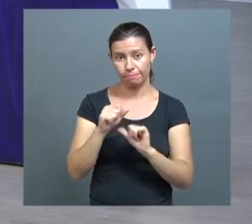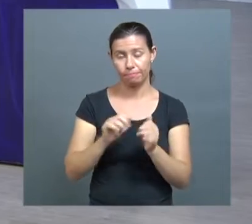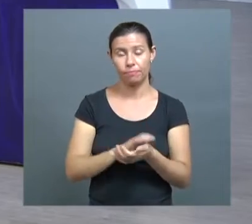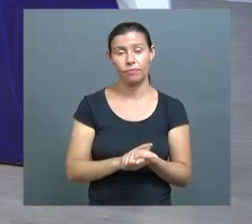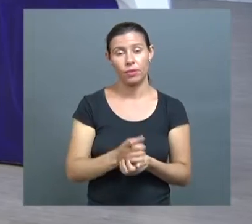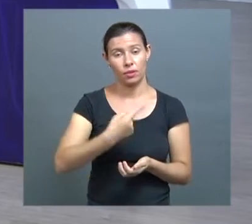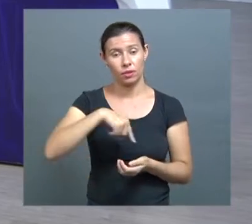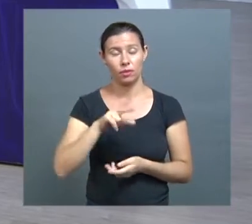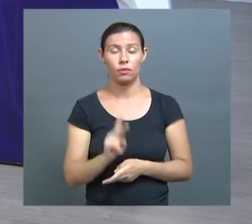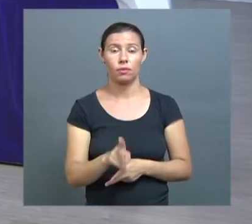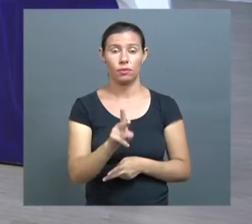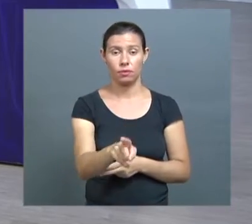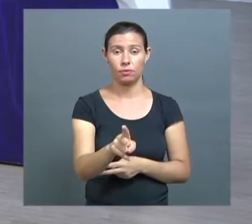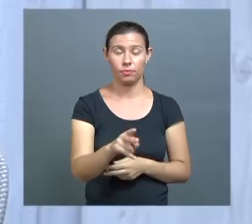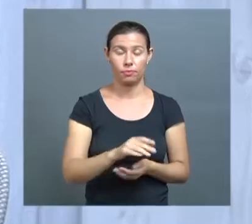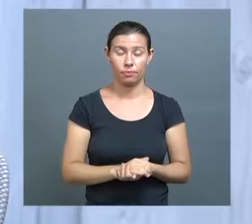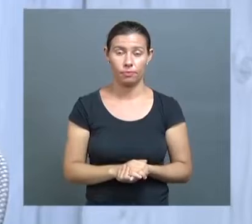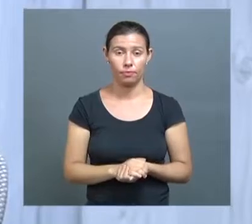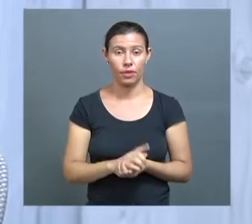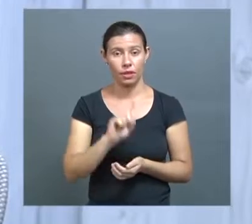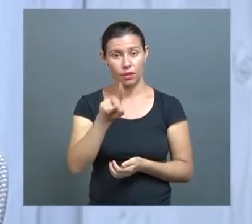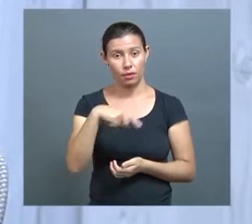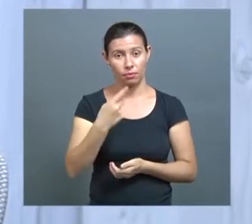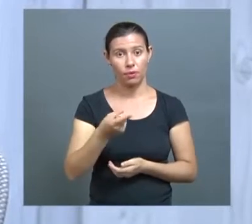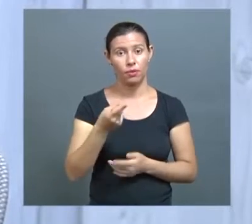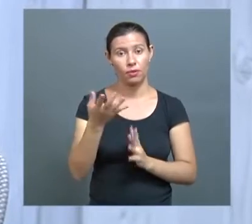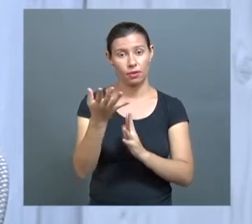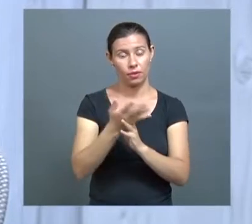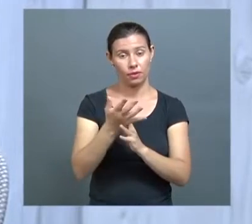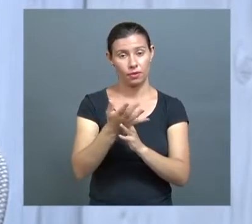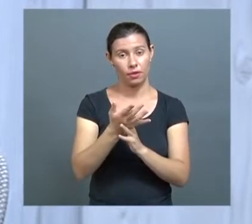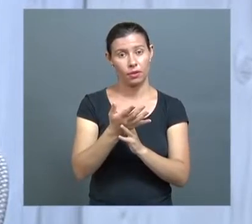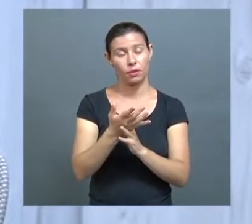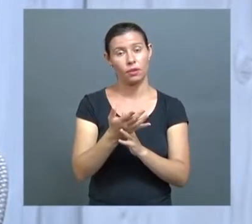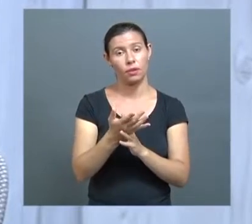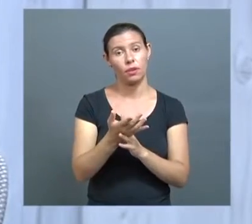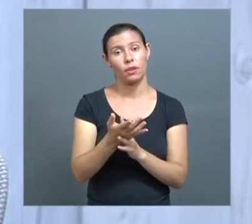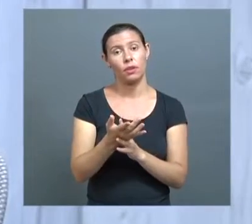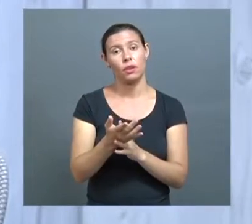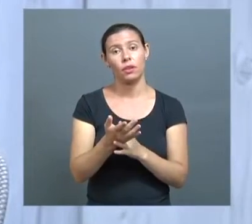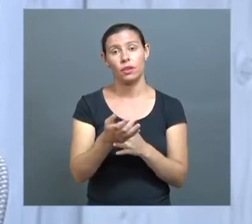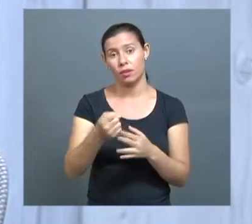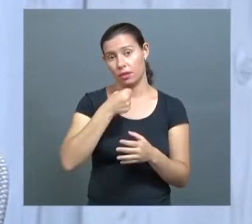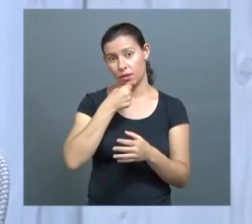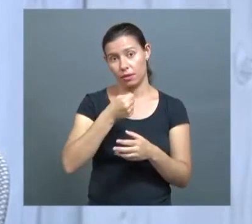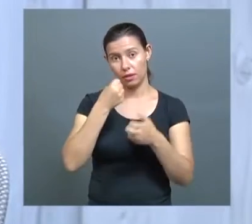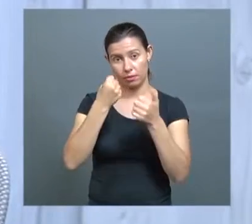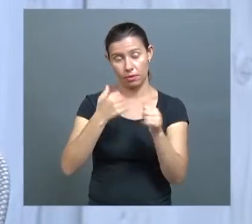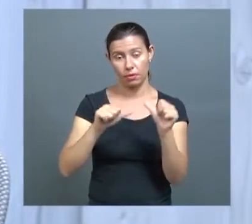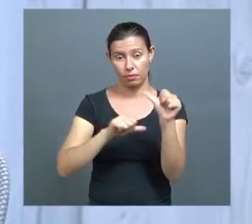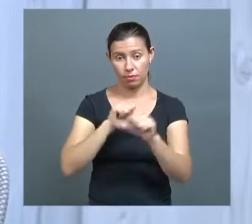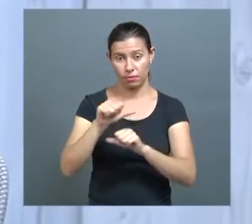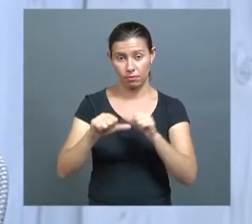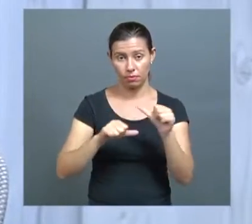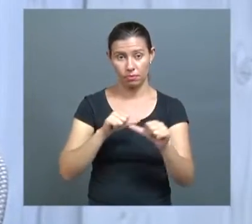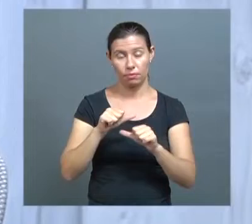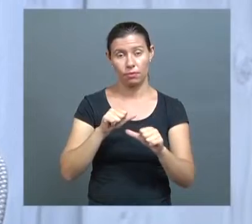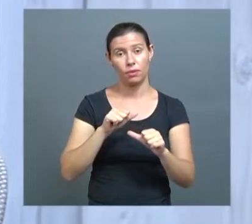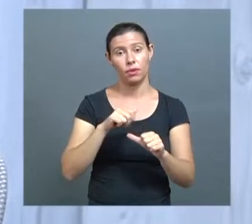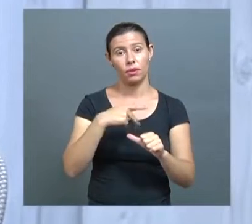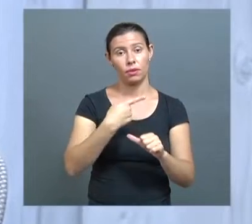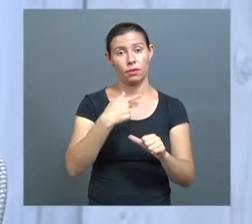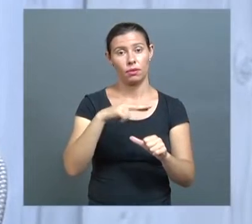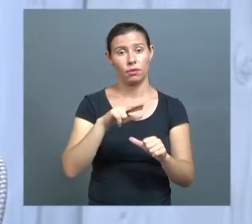continua a nossa conversa. Depois do intervalo, vamos, então, continuar essa entrevista sobre as mudanças no atendimento do pronto